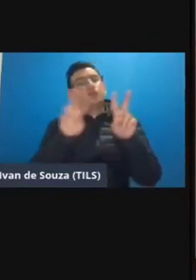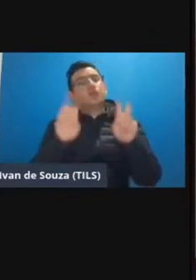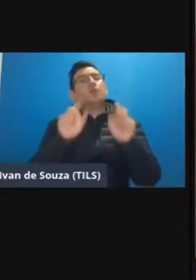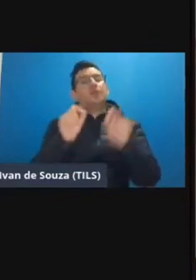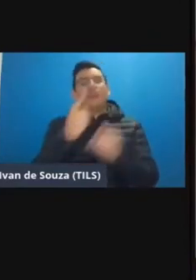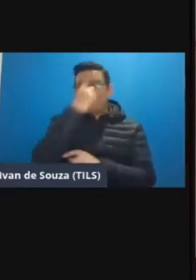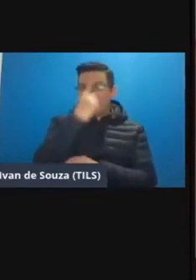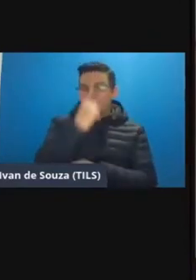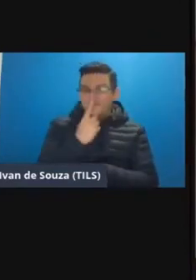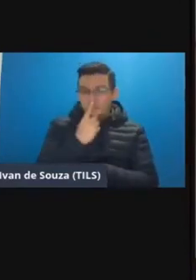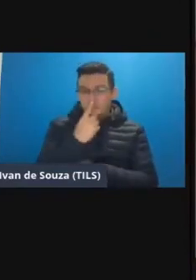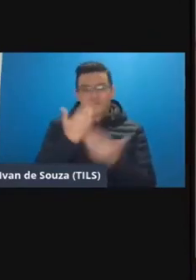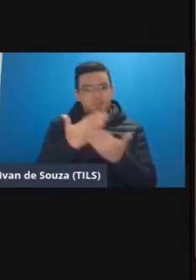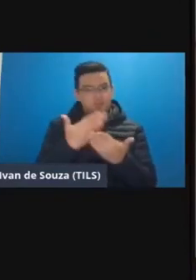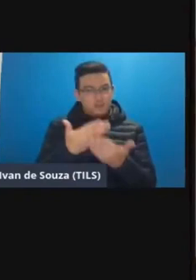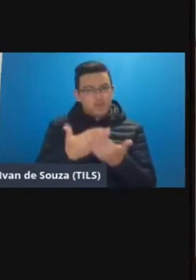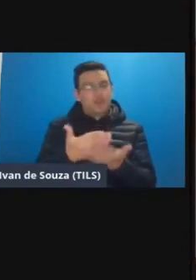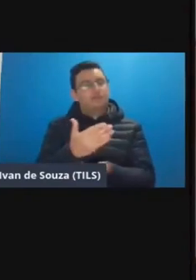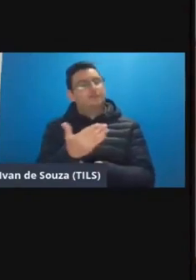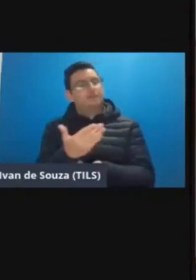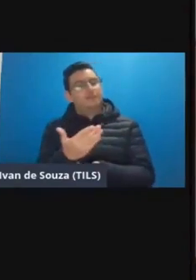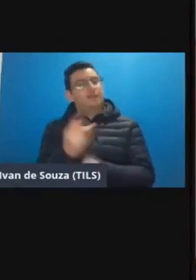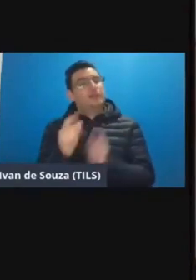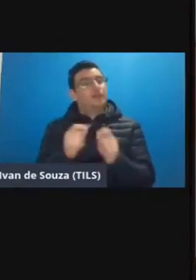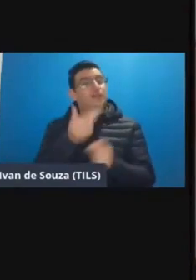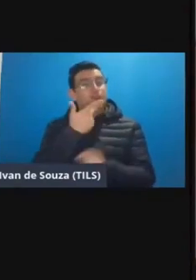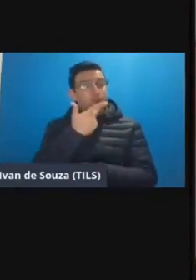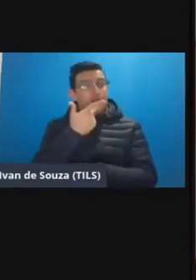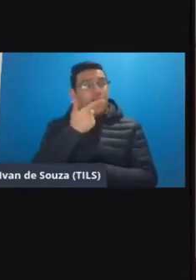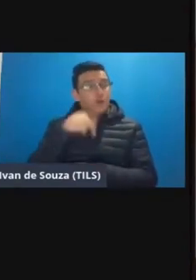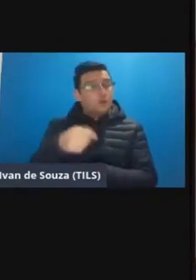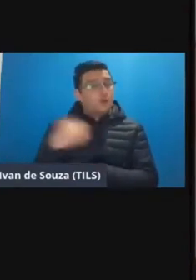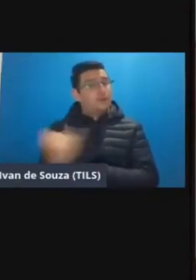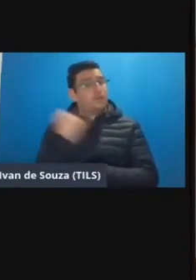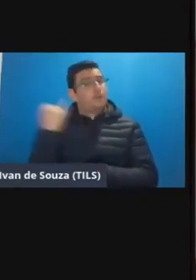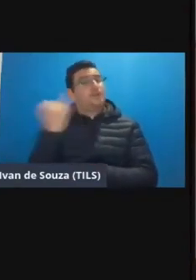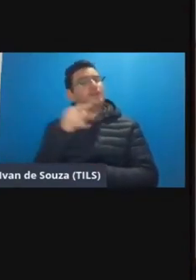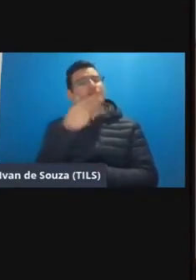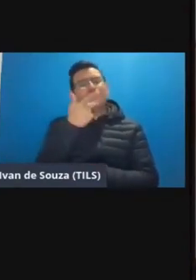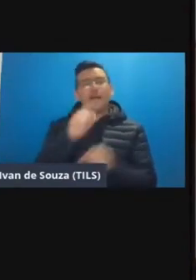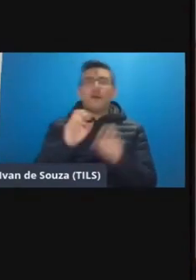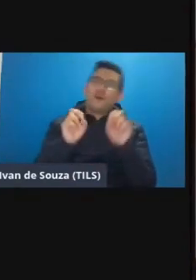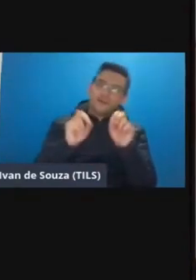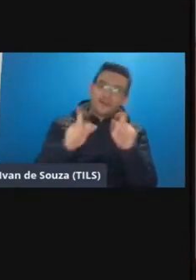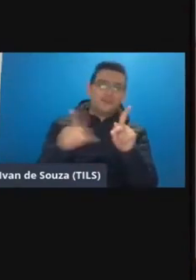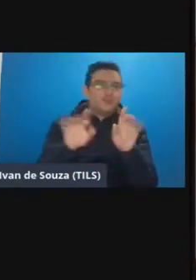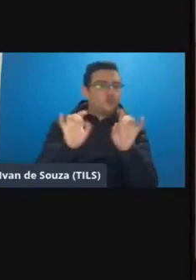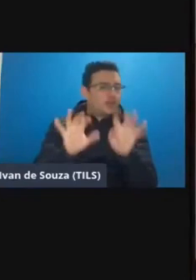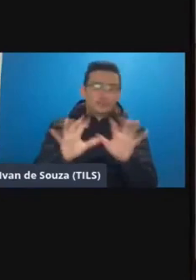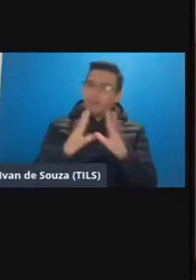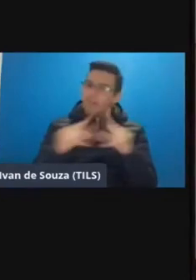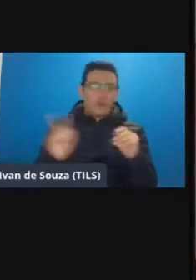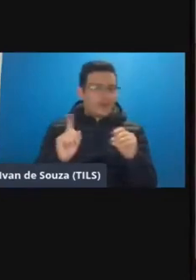perfil de estudante né e falo dessa importância você vai falar para mim tá professora só isso não